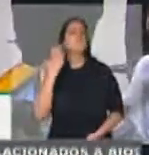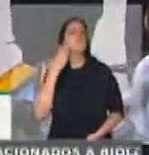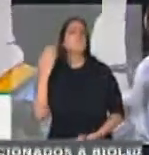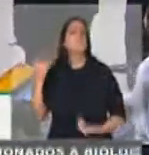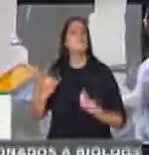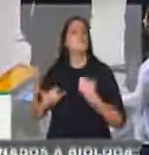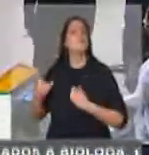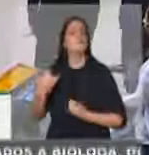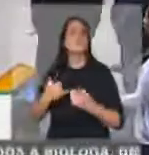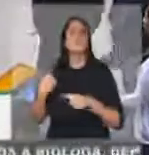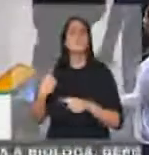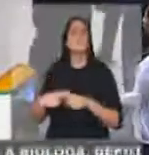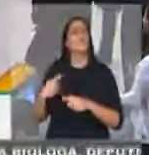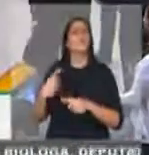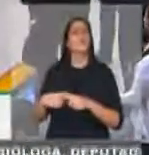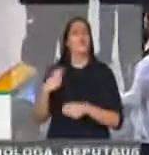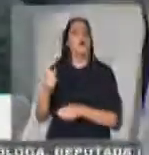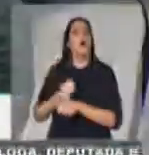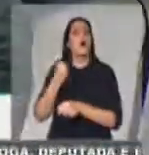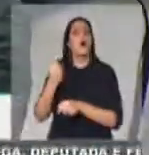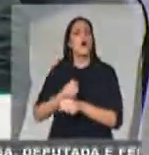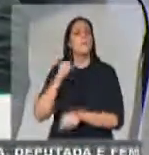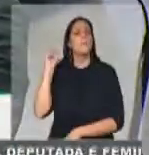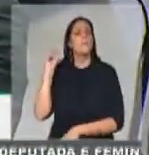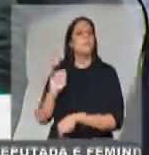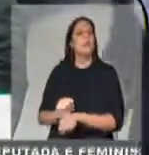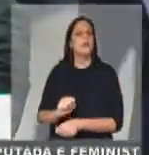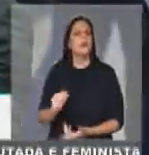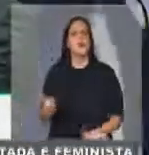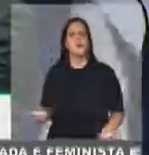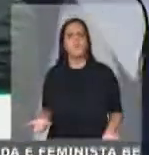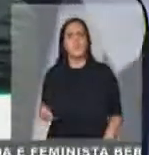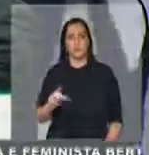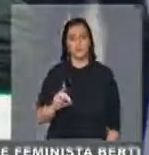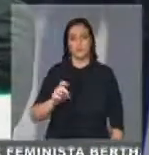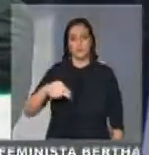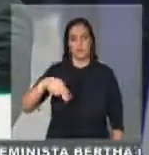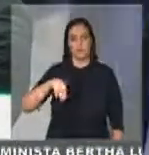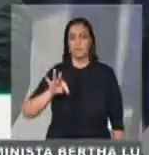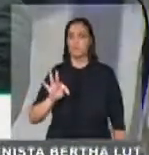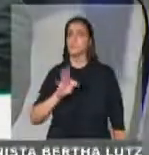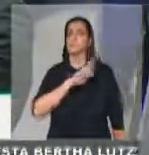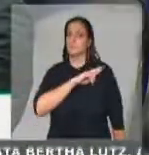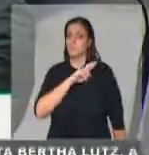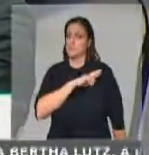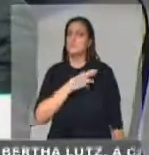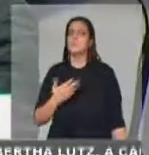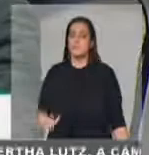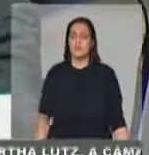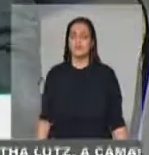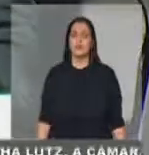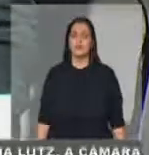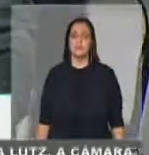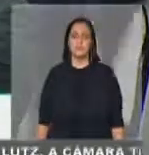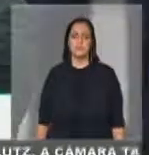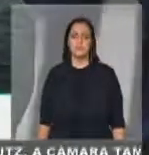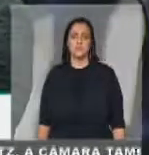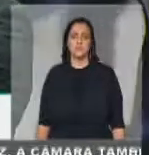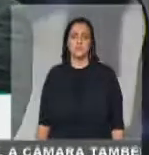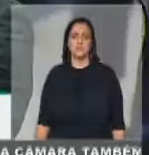porquê a obra está parada. O DENIT tem responsabilidade com isso. O Estado do Pará